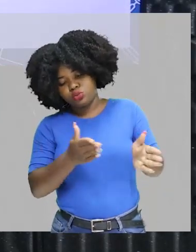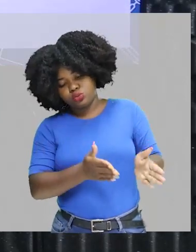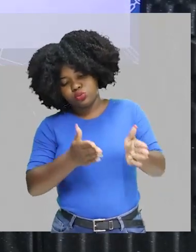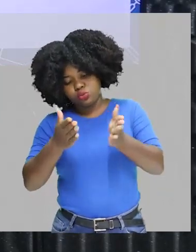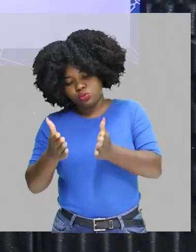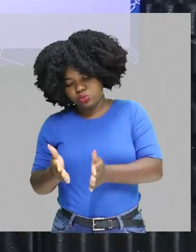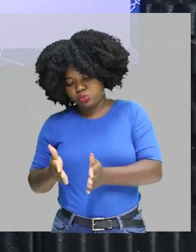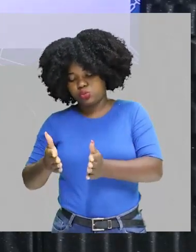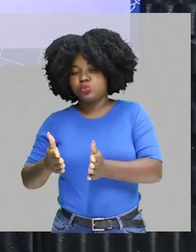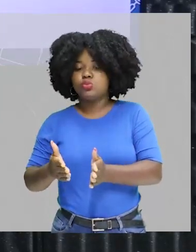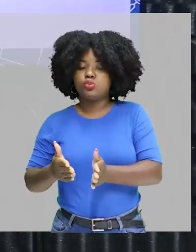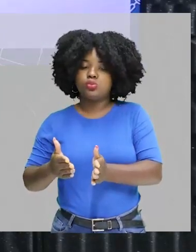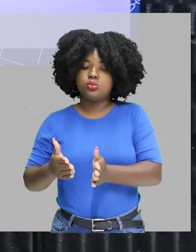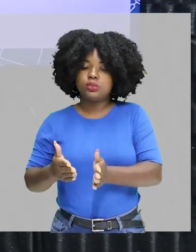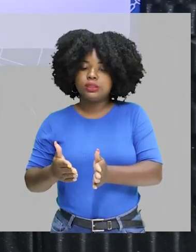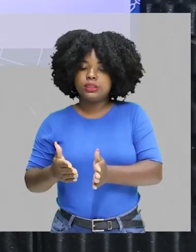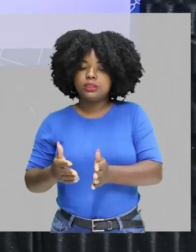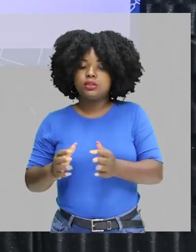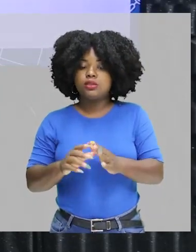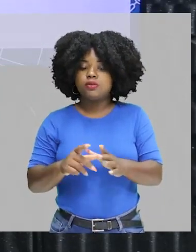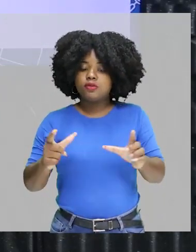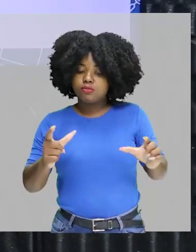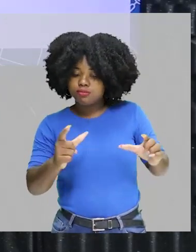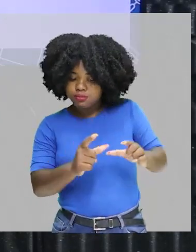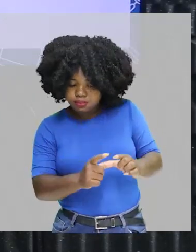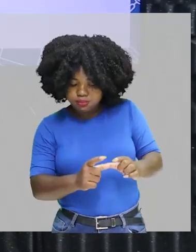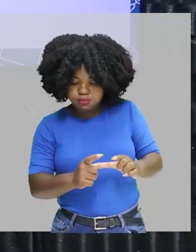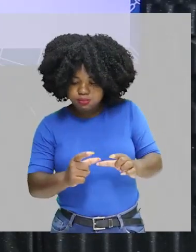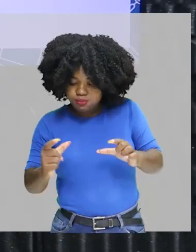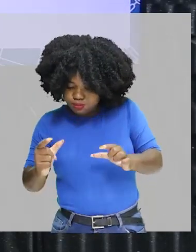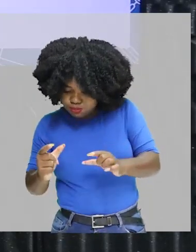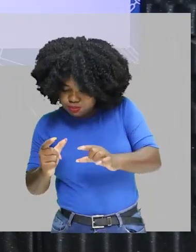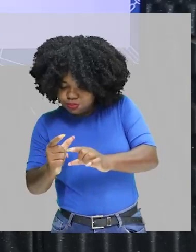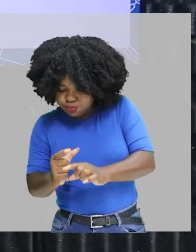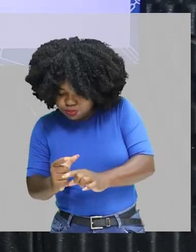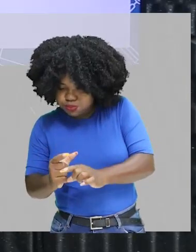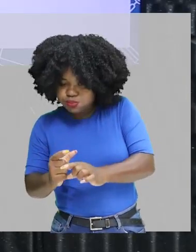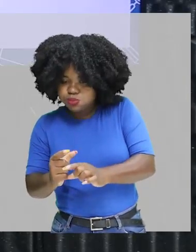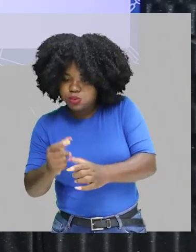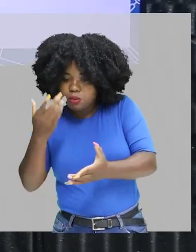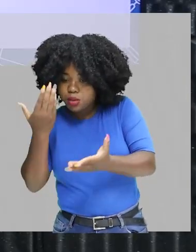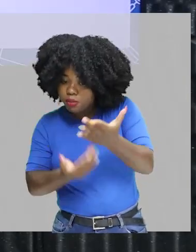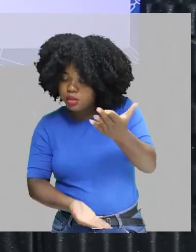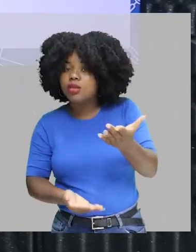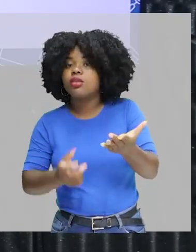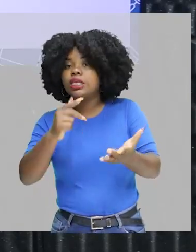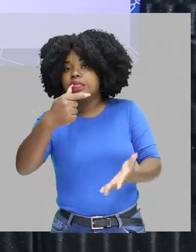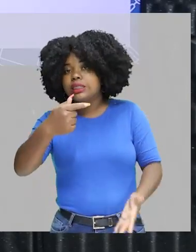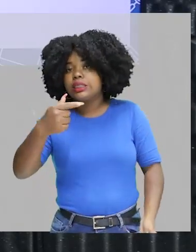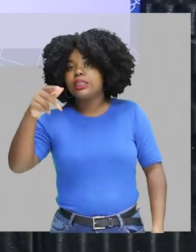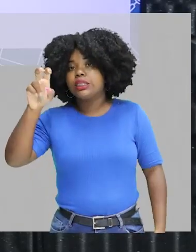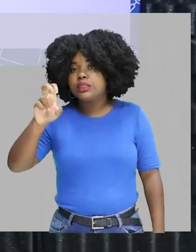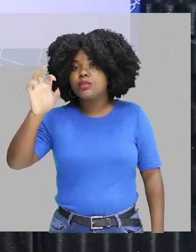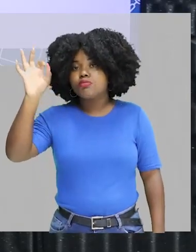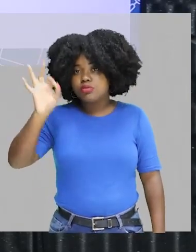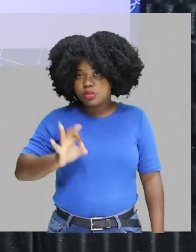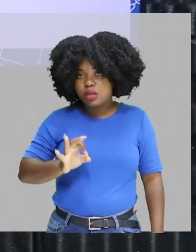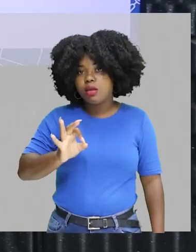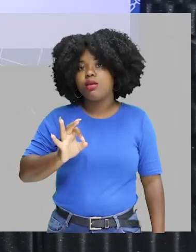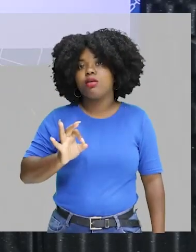foi reduzida, houve uma perda de 75%